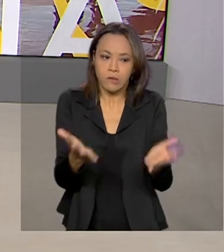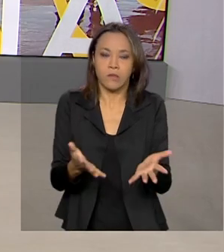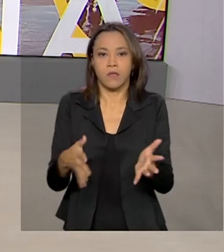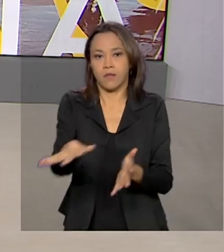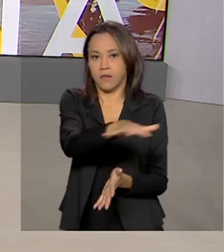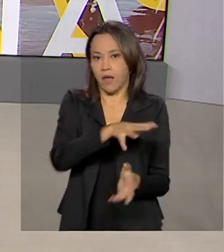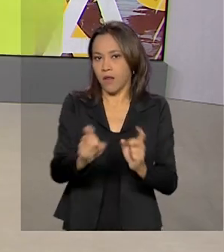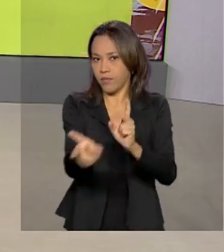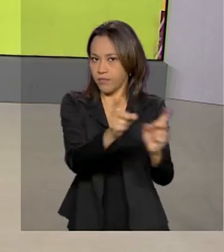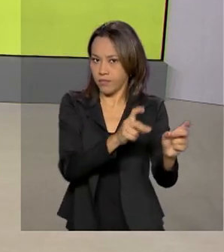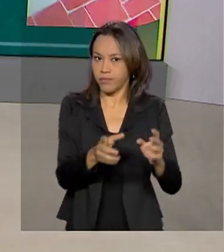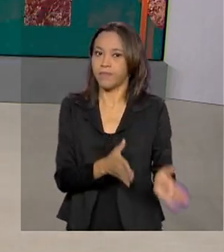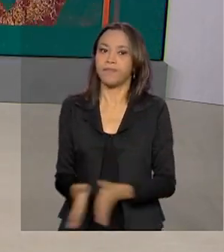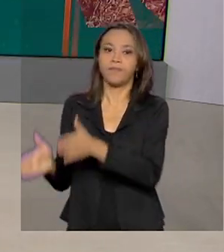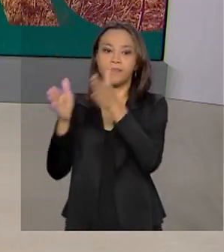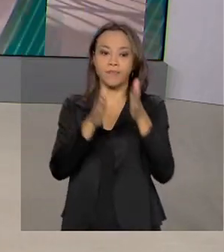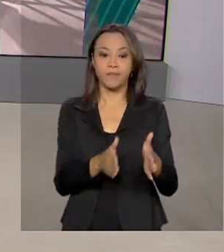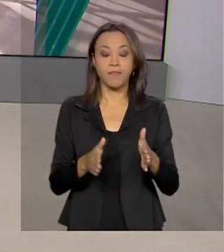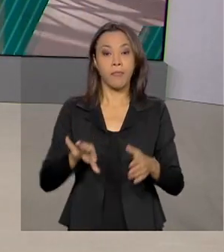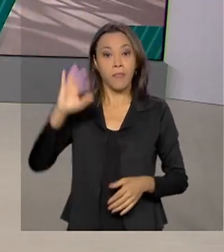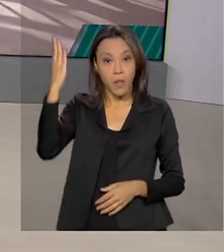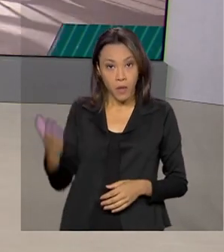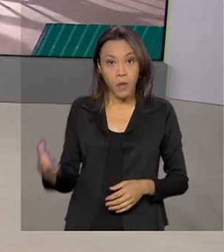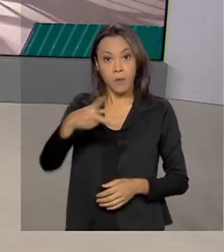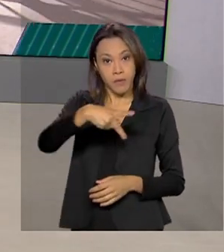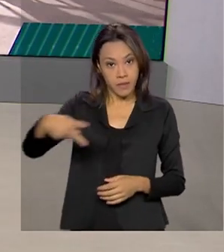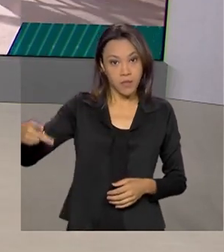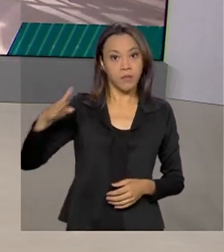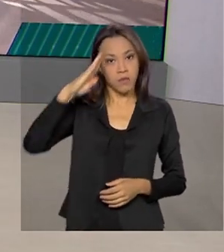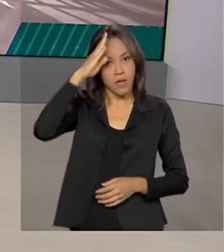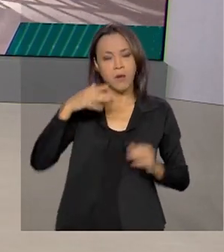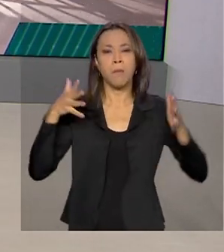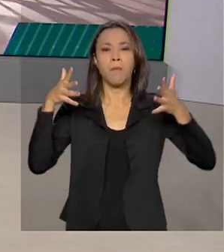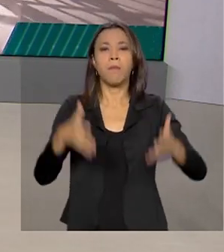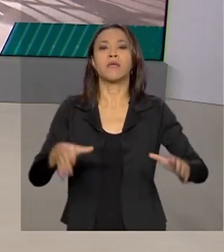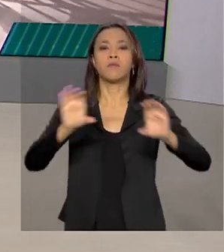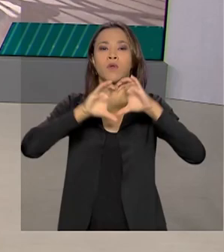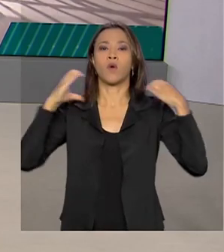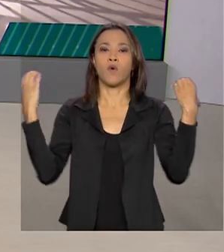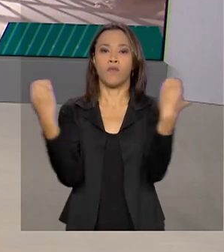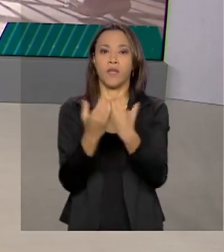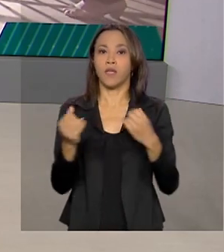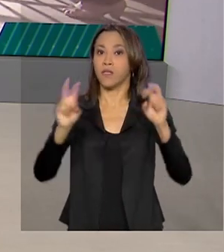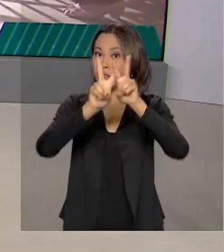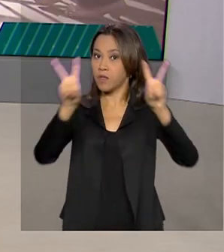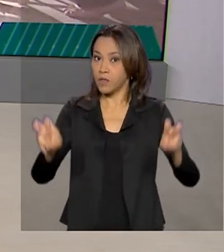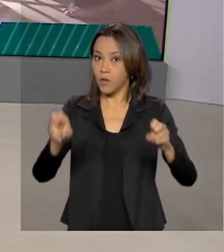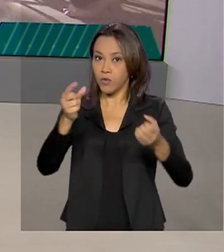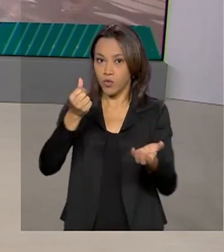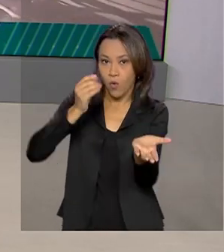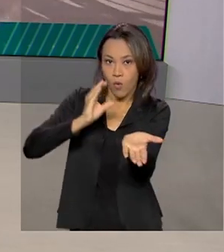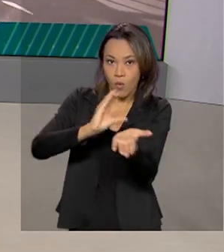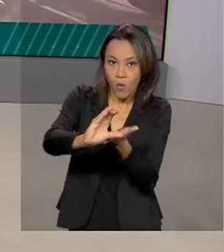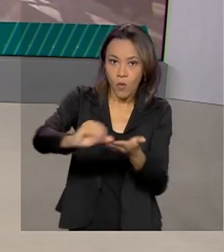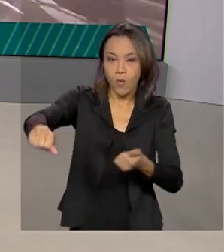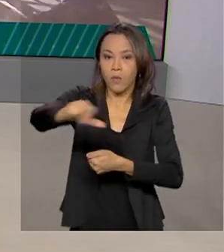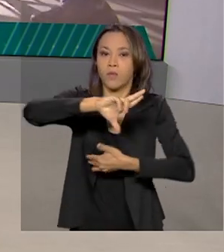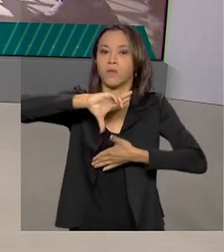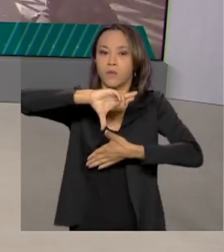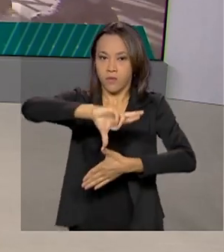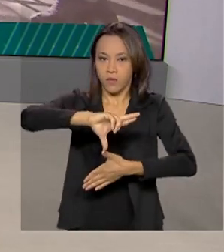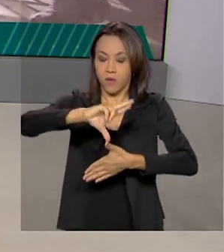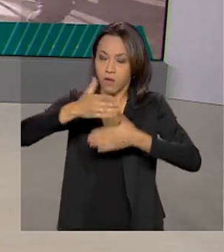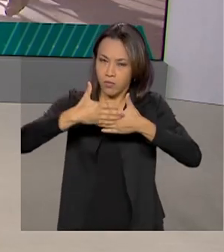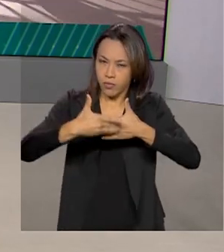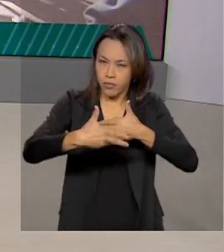O presidente Jair Bolsonaro participou de uma conferência sobre investimentos na América Latina. A projeção econômica para 2021